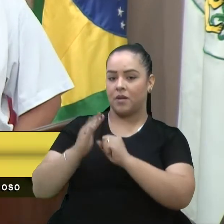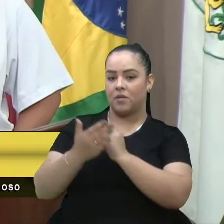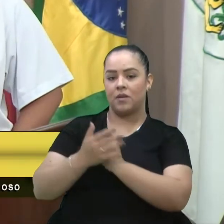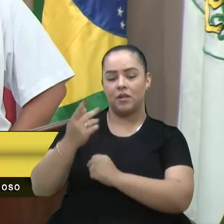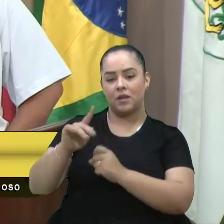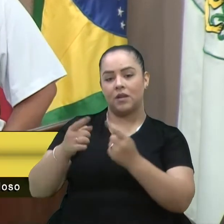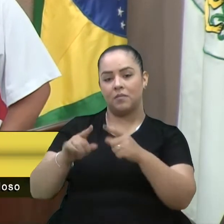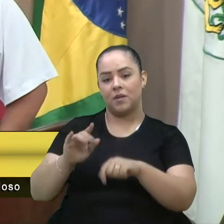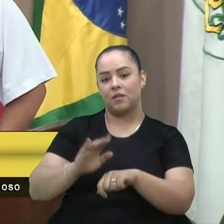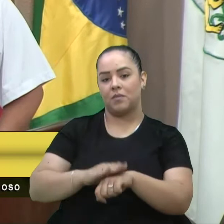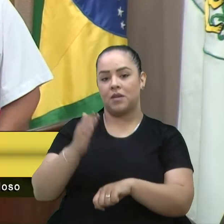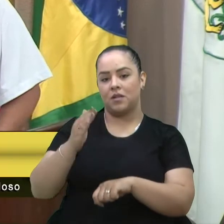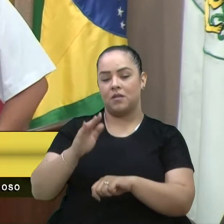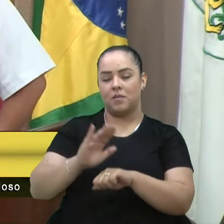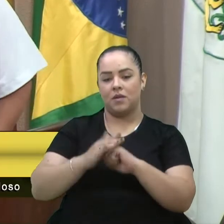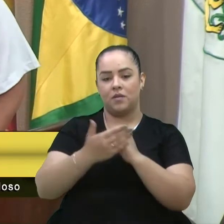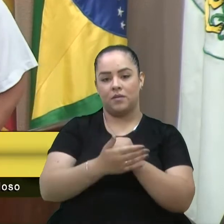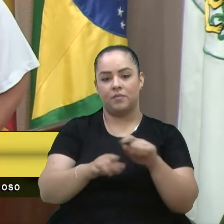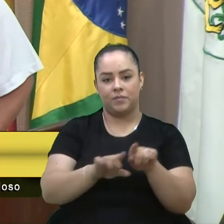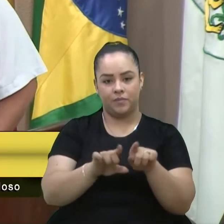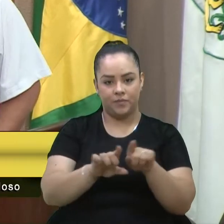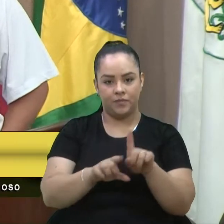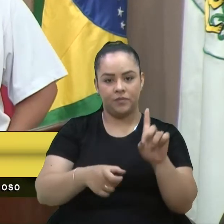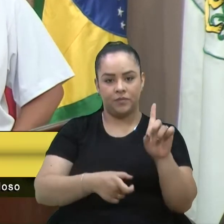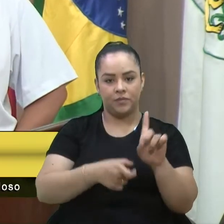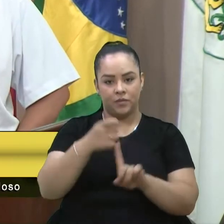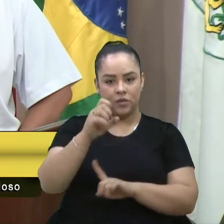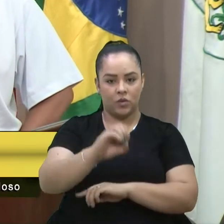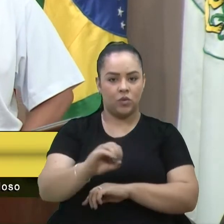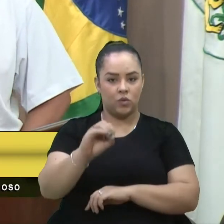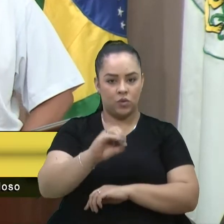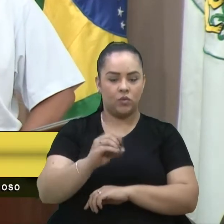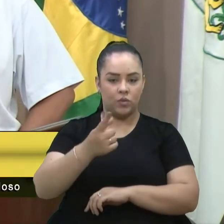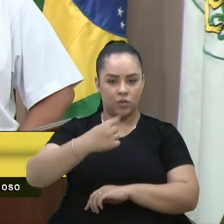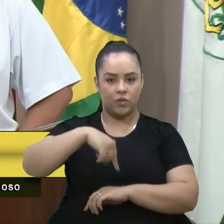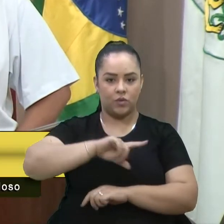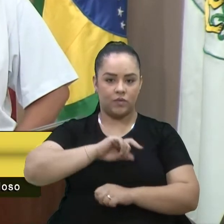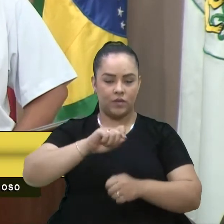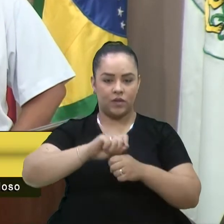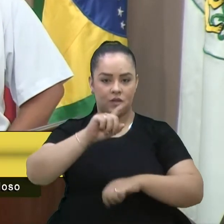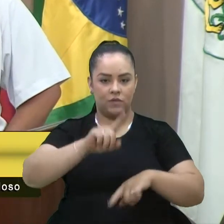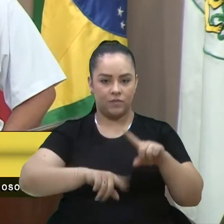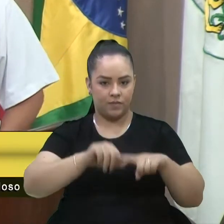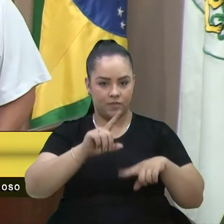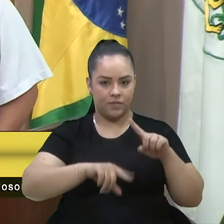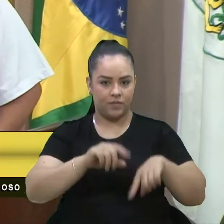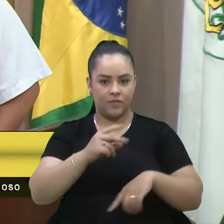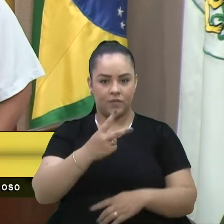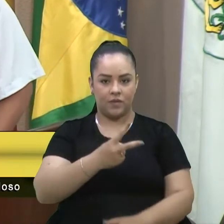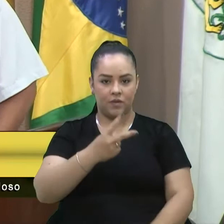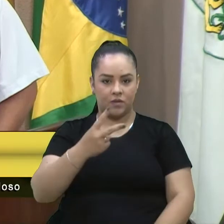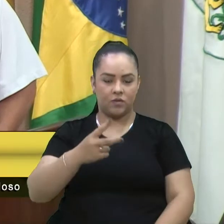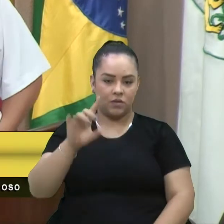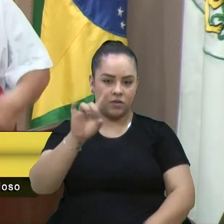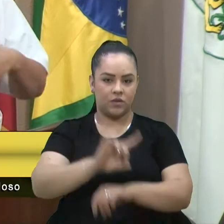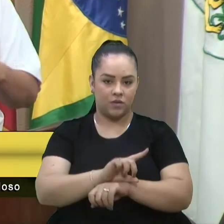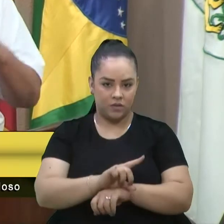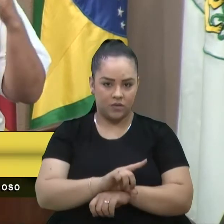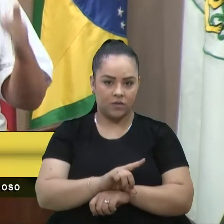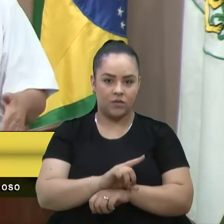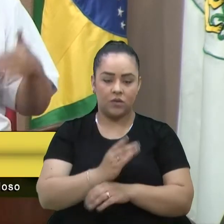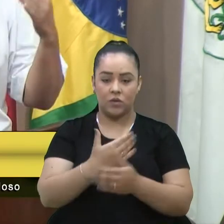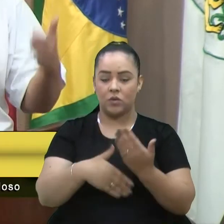outros bairros também. Agora no mês de outubro nós fizemos uma atividade de 22 dias, sendo